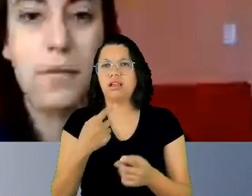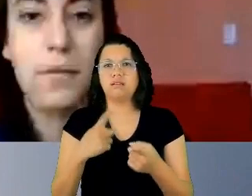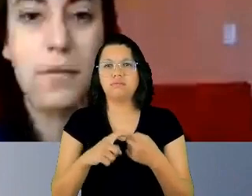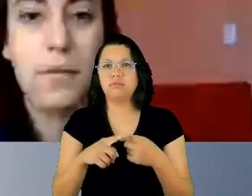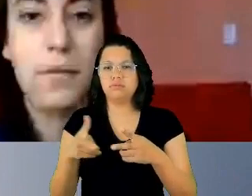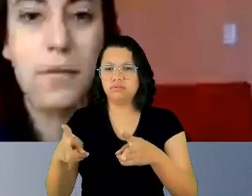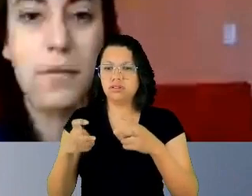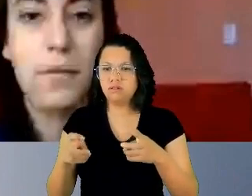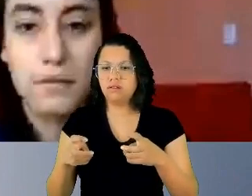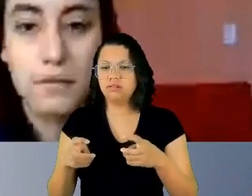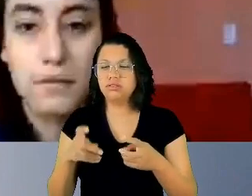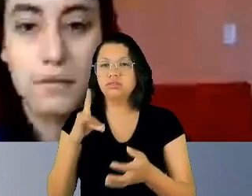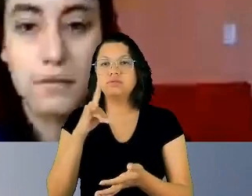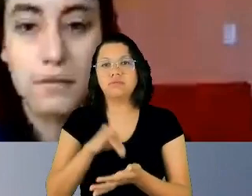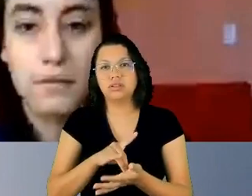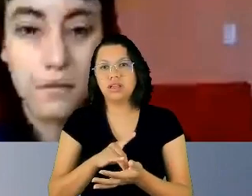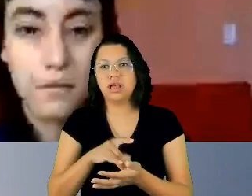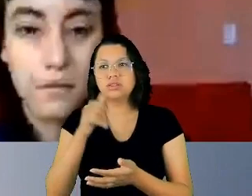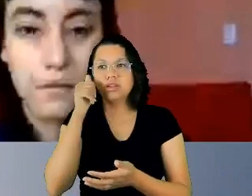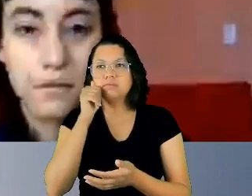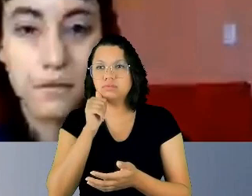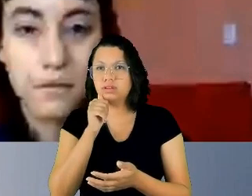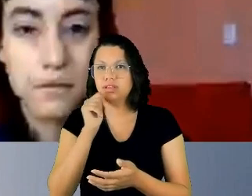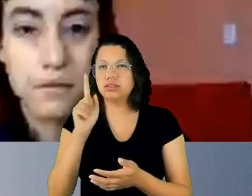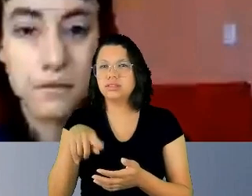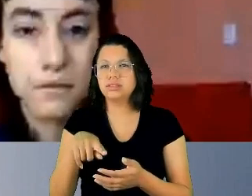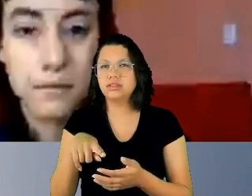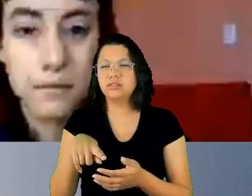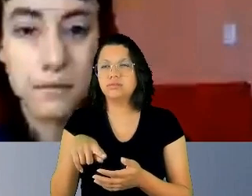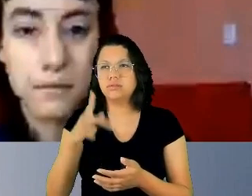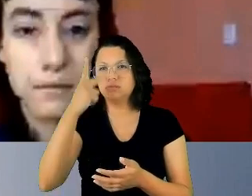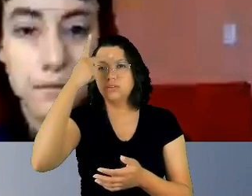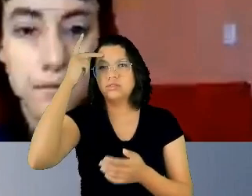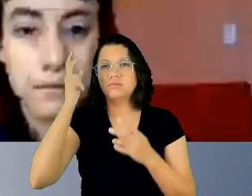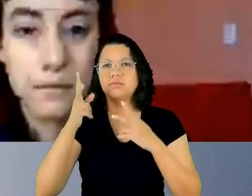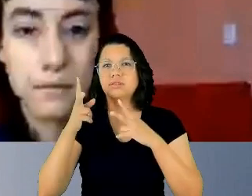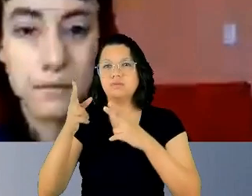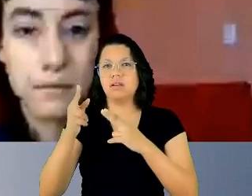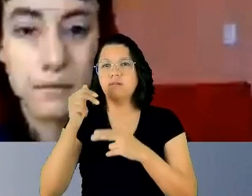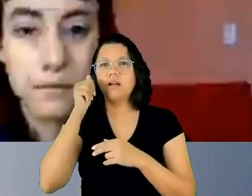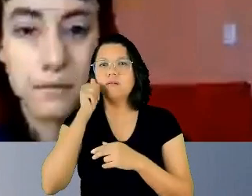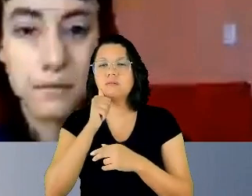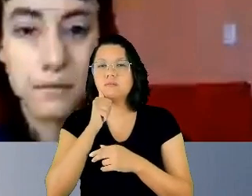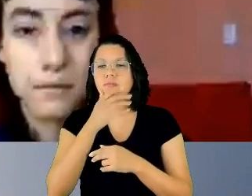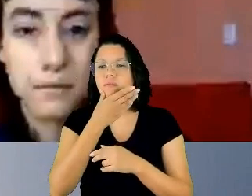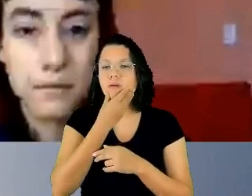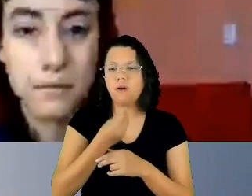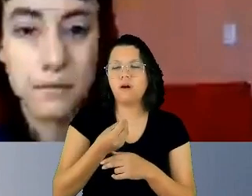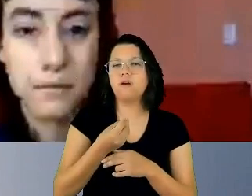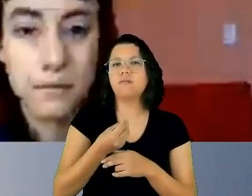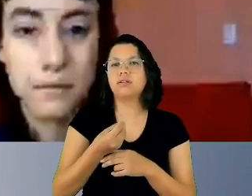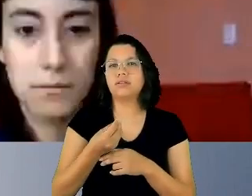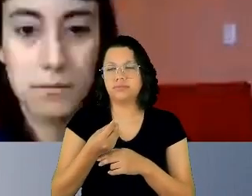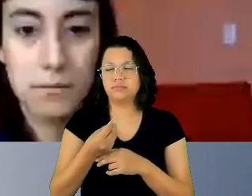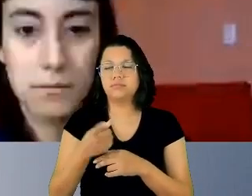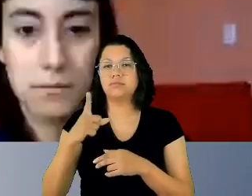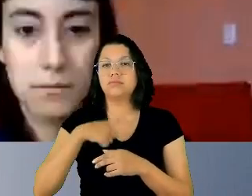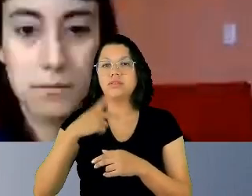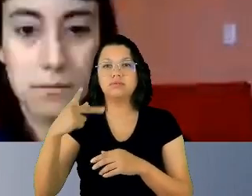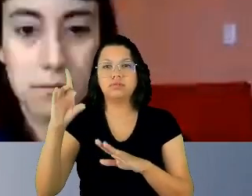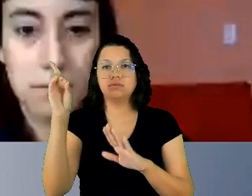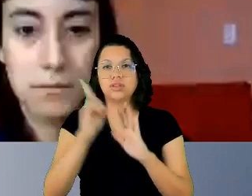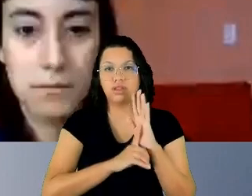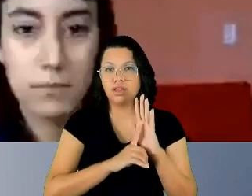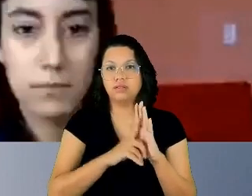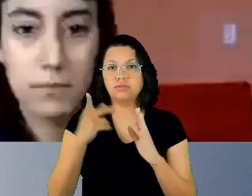reconhecia efetivamente a mulher como um ser igual ao homem e com os seus direitos e